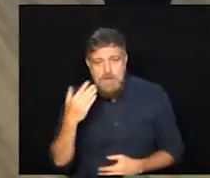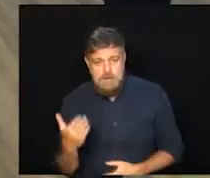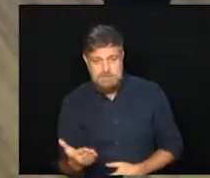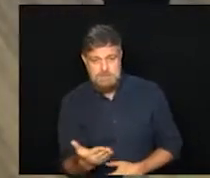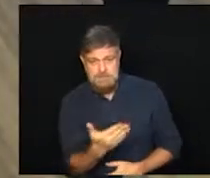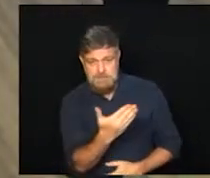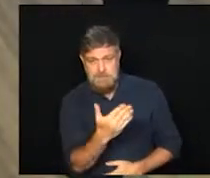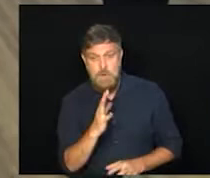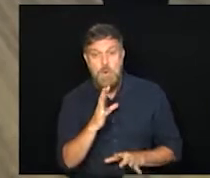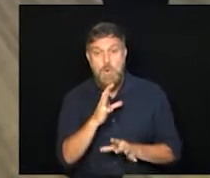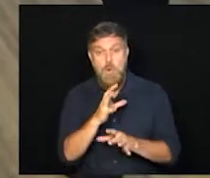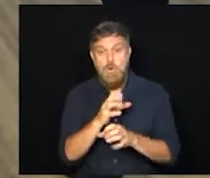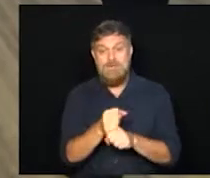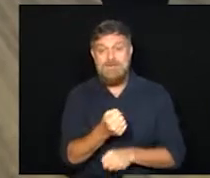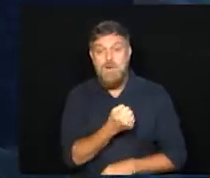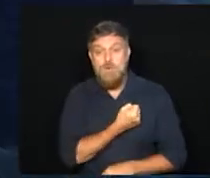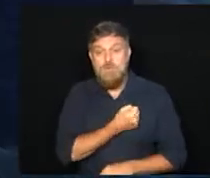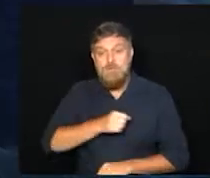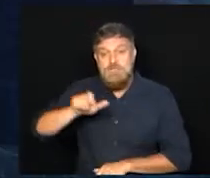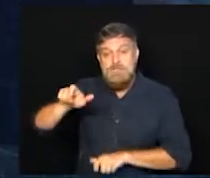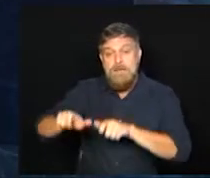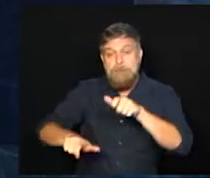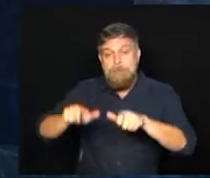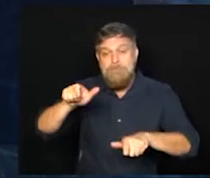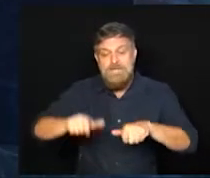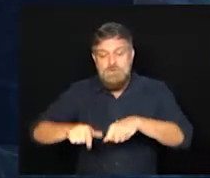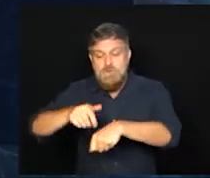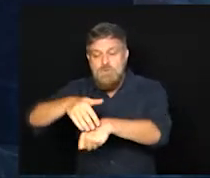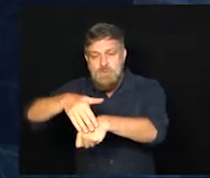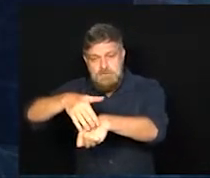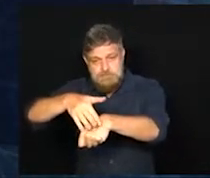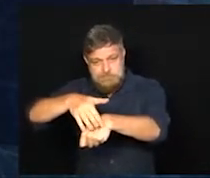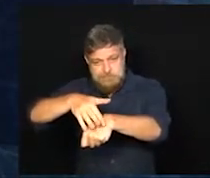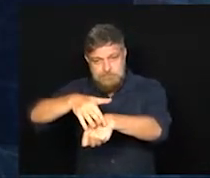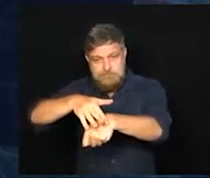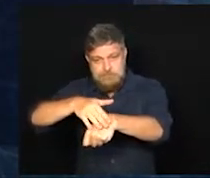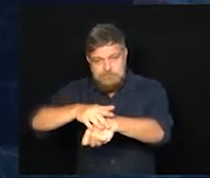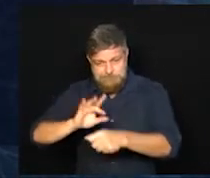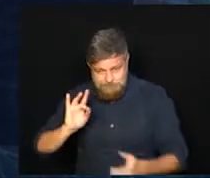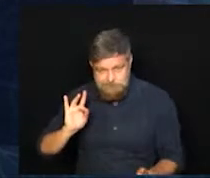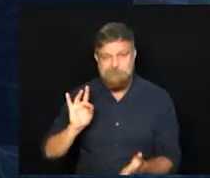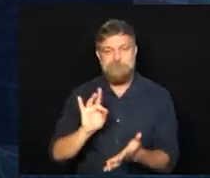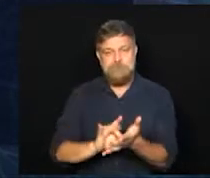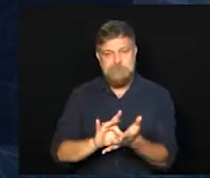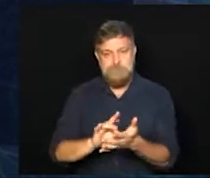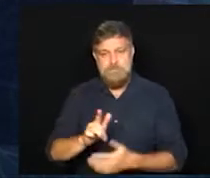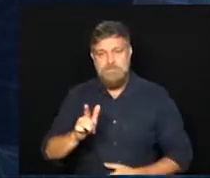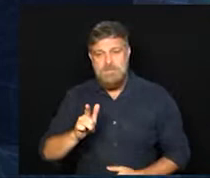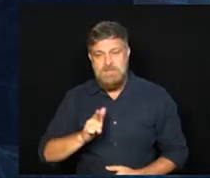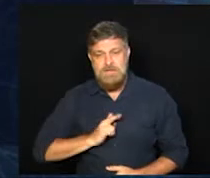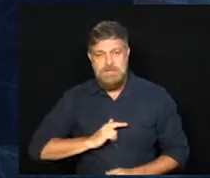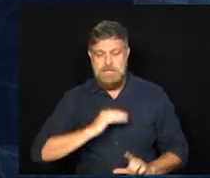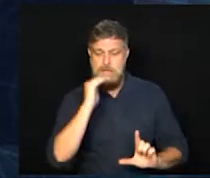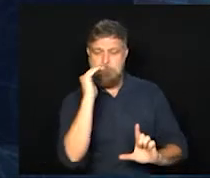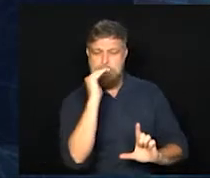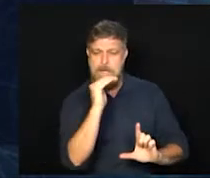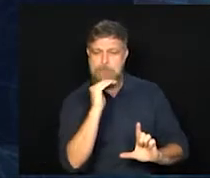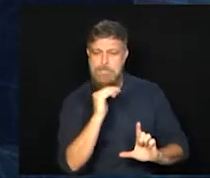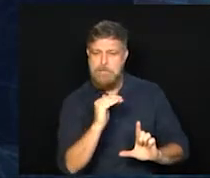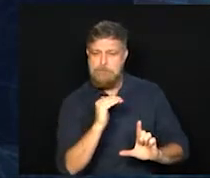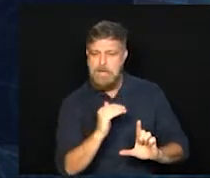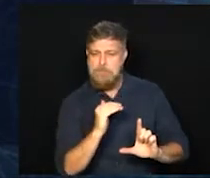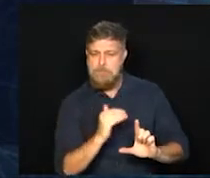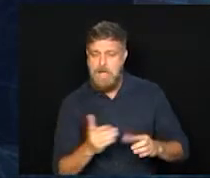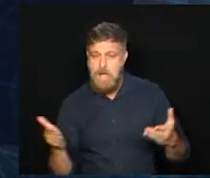são 350.129 casos confirmados e nós temos aqui na nossa cidade